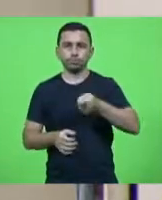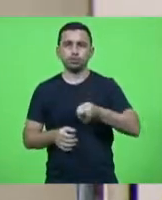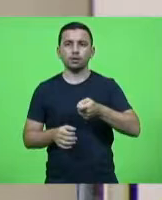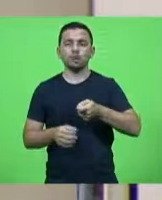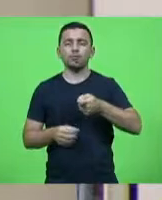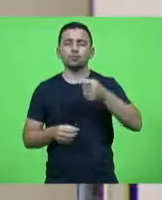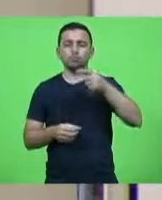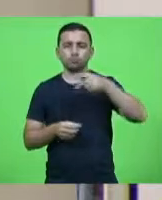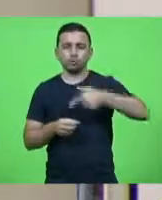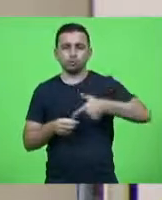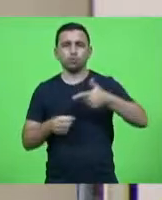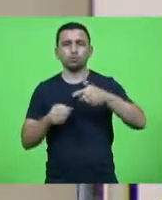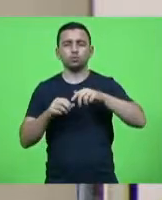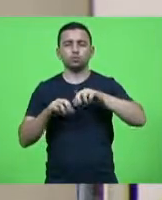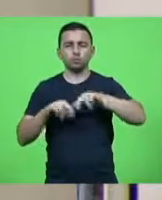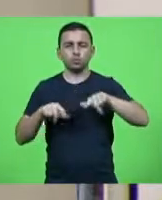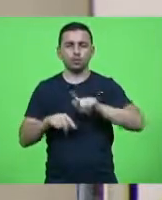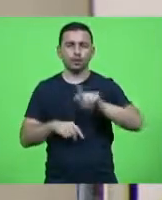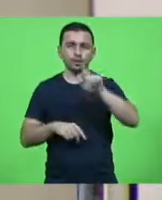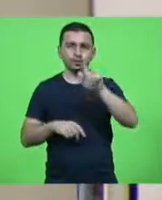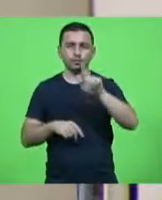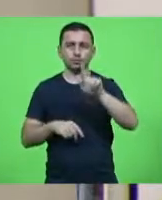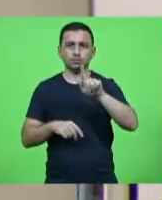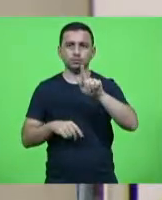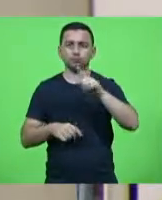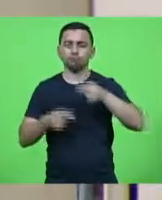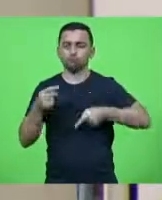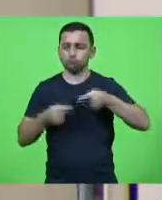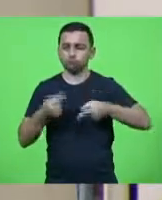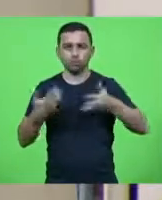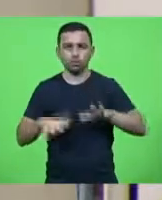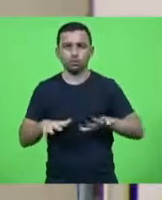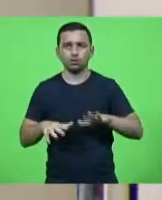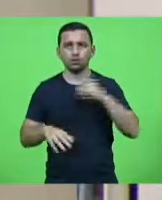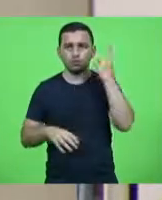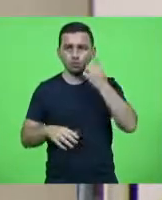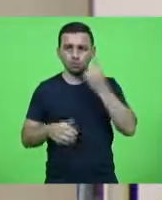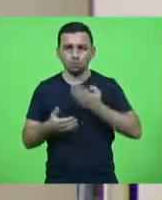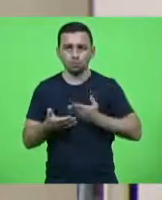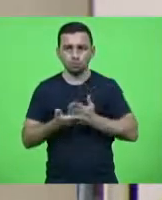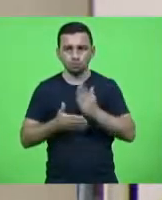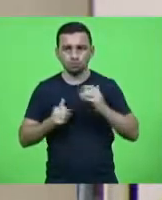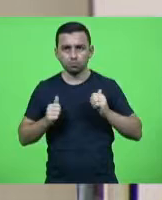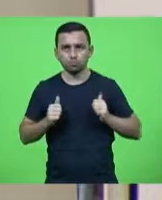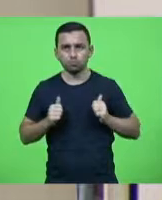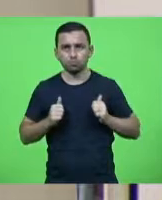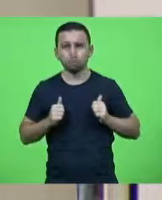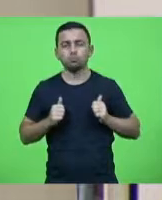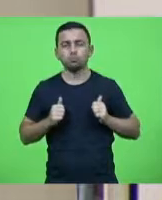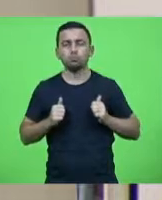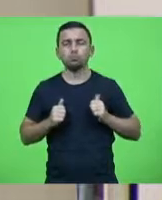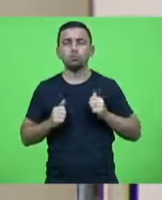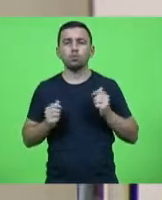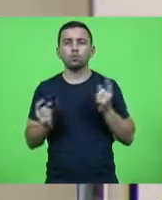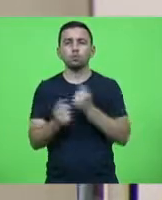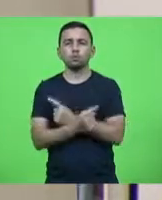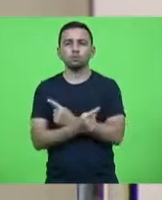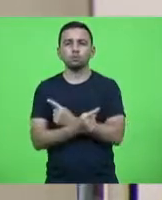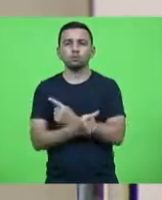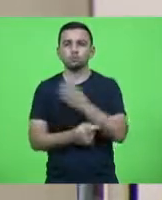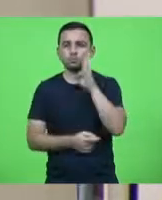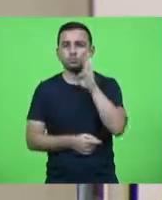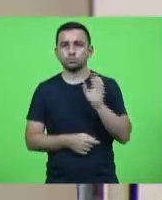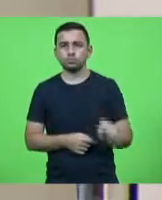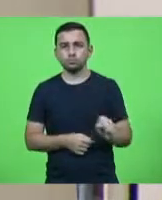Em discussão. Não havendo quem queira discutir. Em votação. Deputados que aprovam, permaneçam como se encontram. Voto contrário. Deputado Bruno